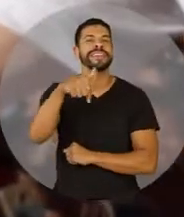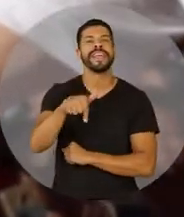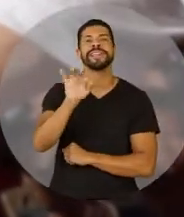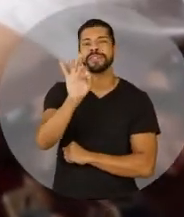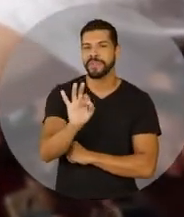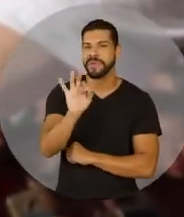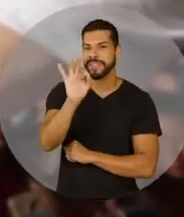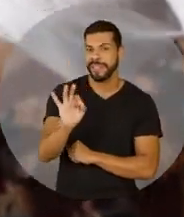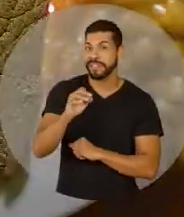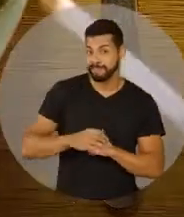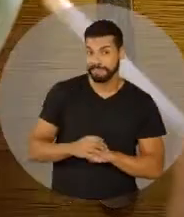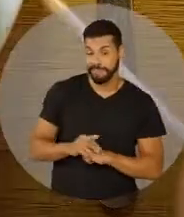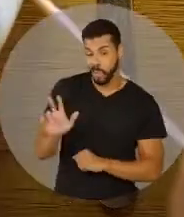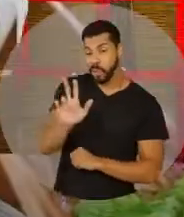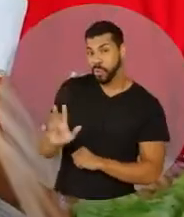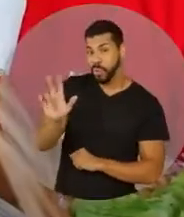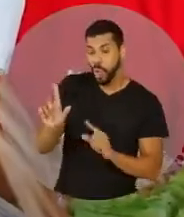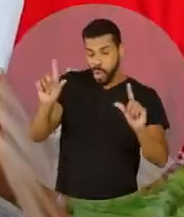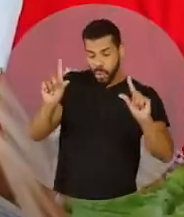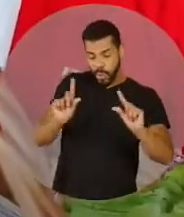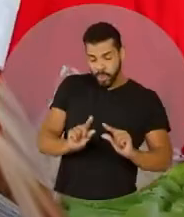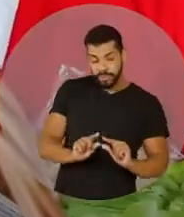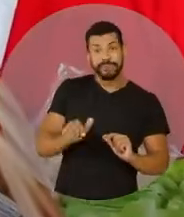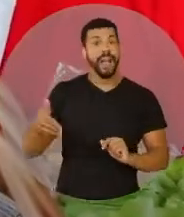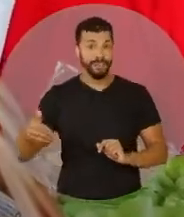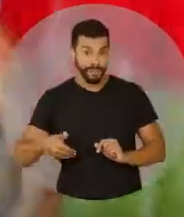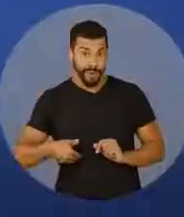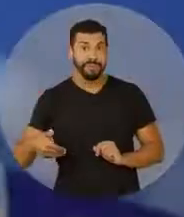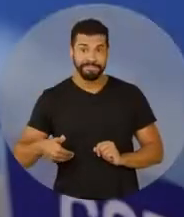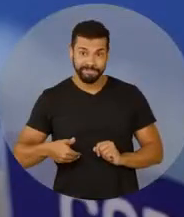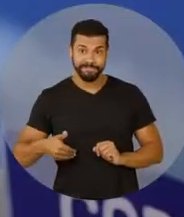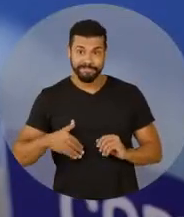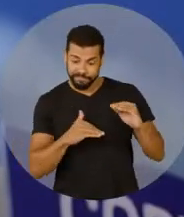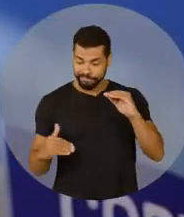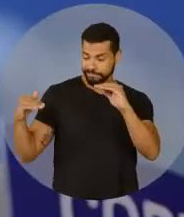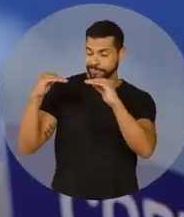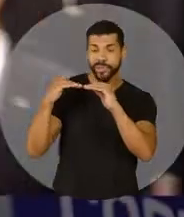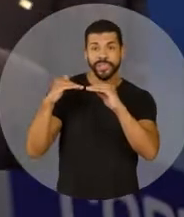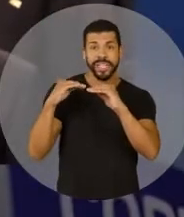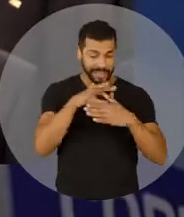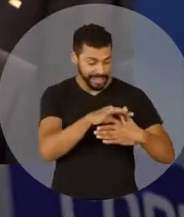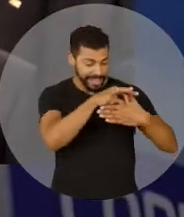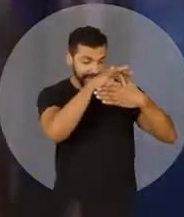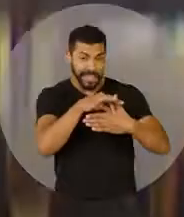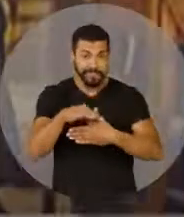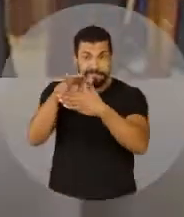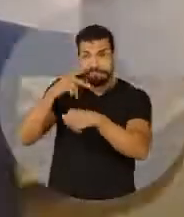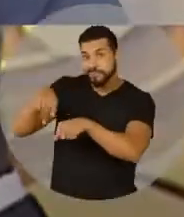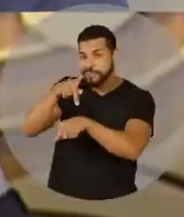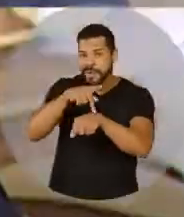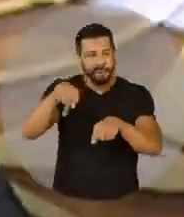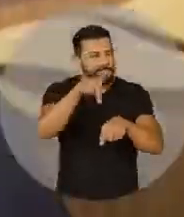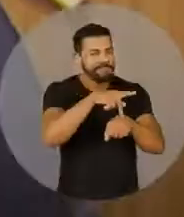87%. Lula tirou o Brasil do mapa da fome, colocou o Brasil entre as grandes lideranças e as grandes